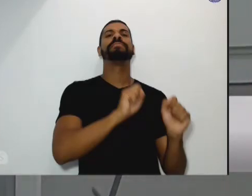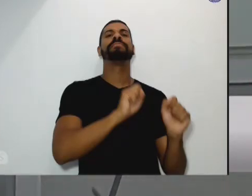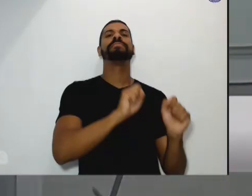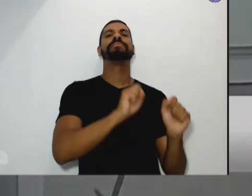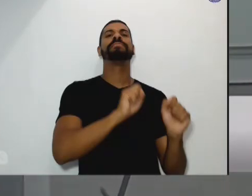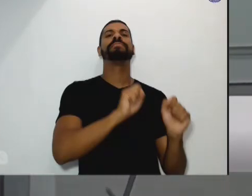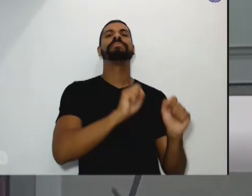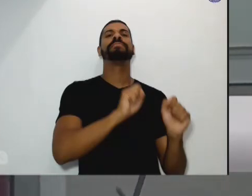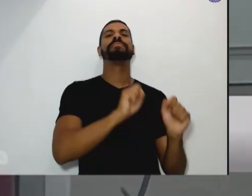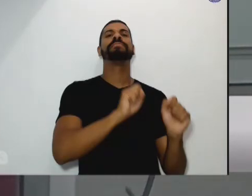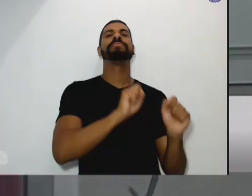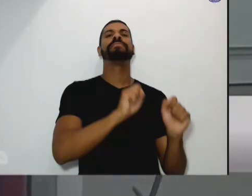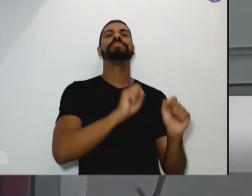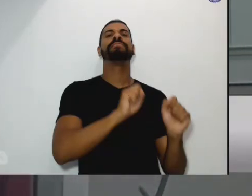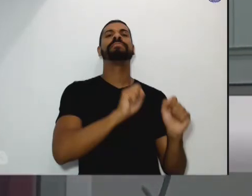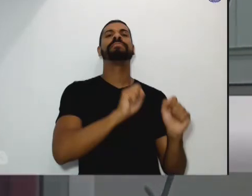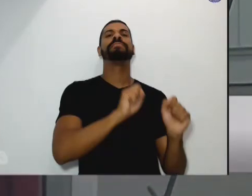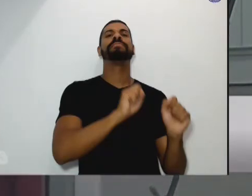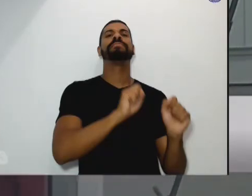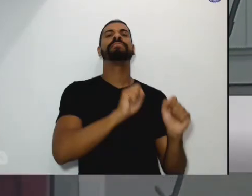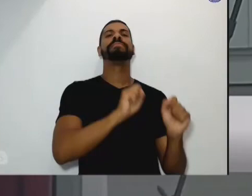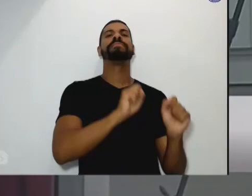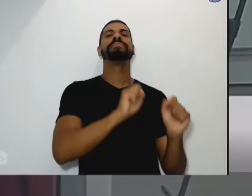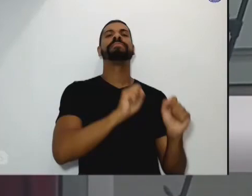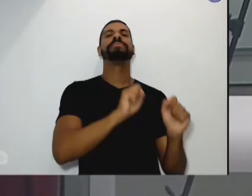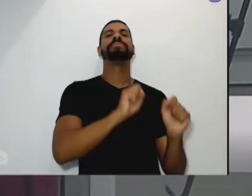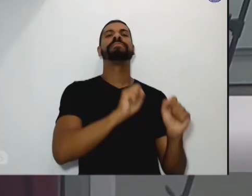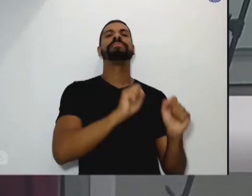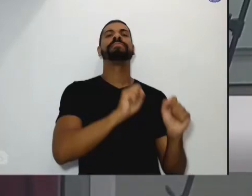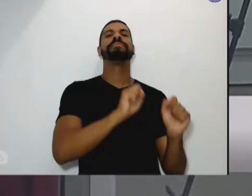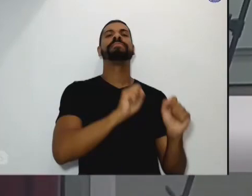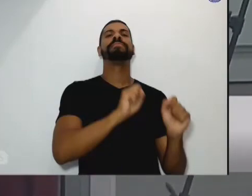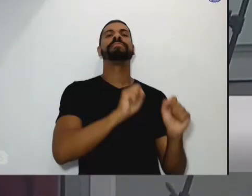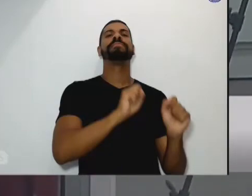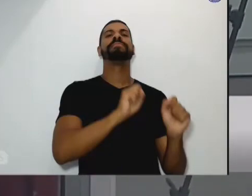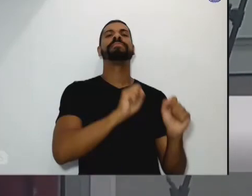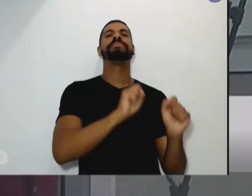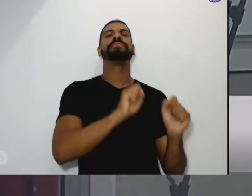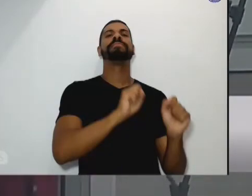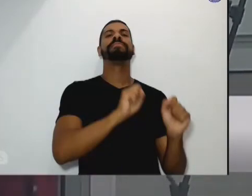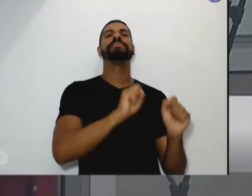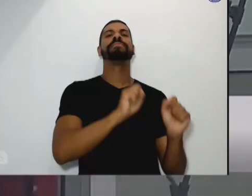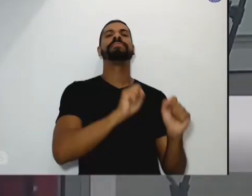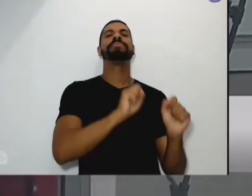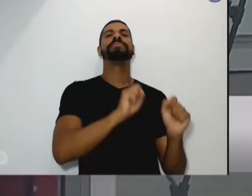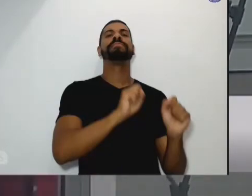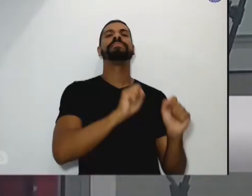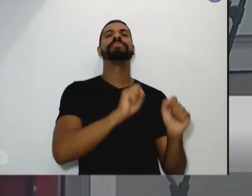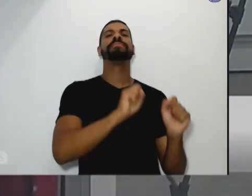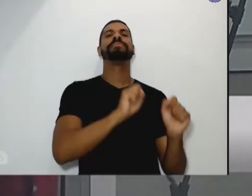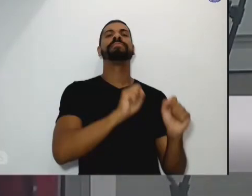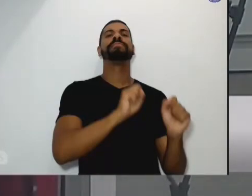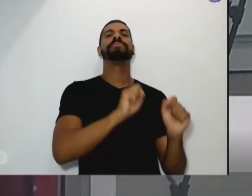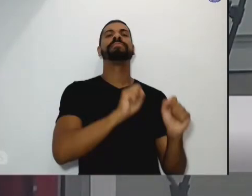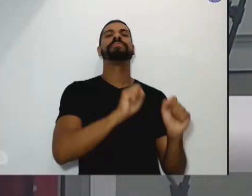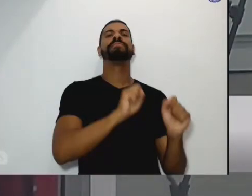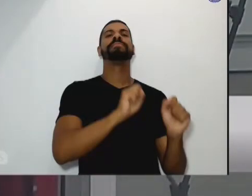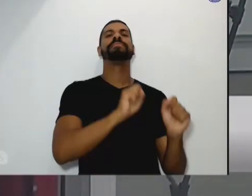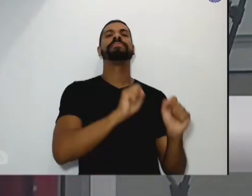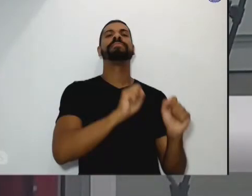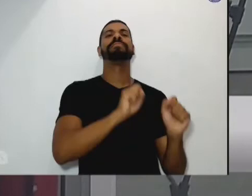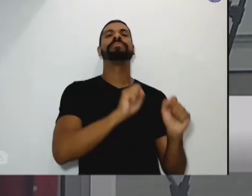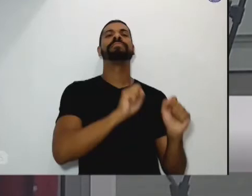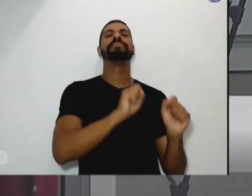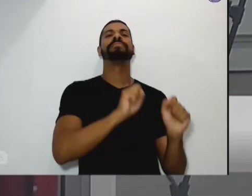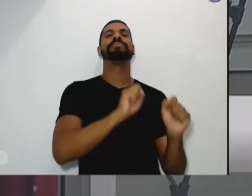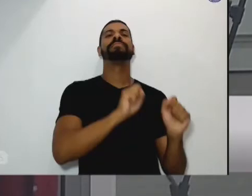presentes Obrigada sempre tem um cavaleiro muito obrigada mesmo é assim